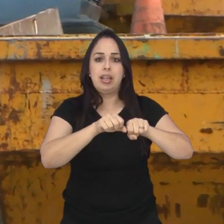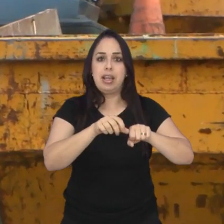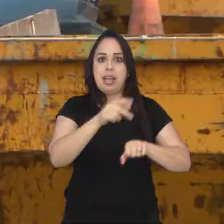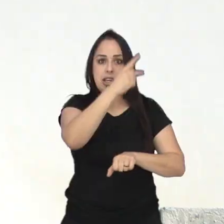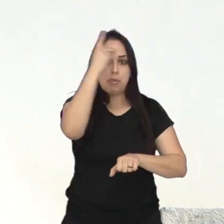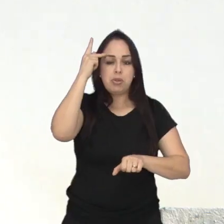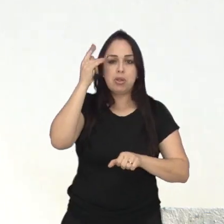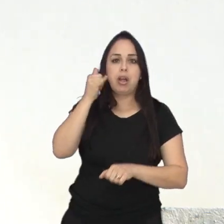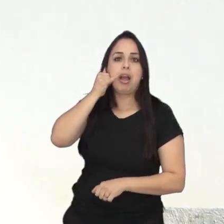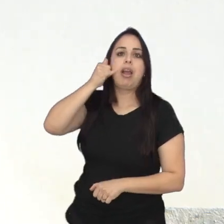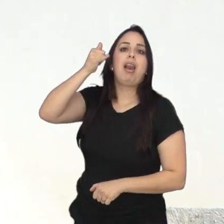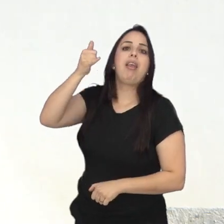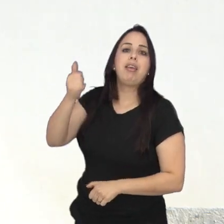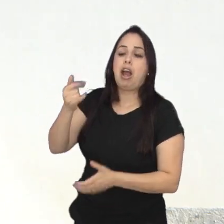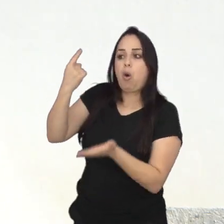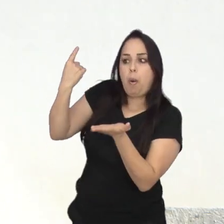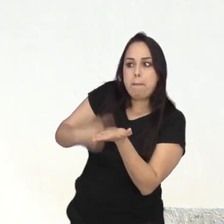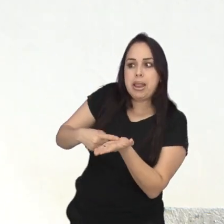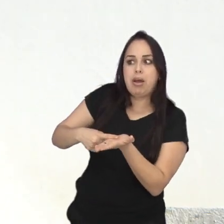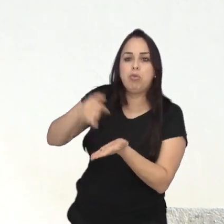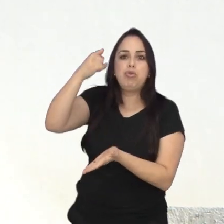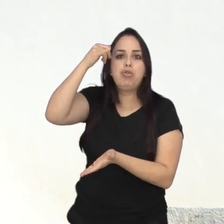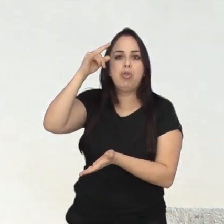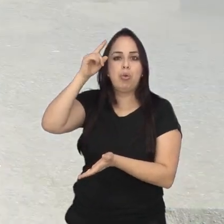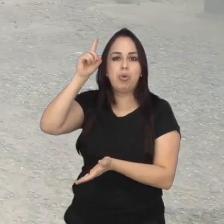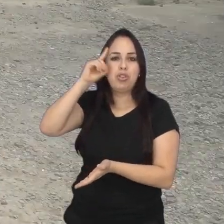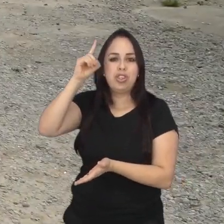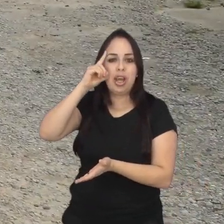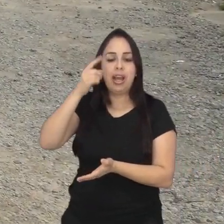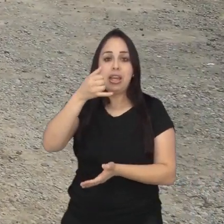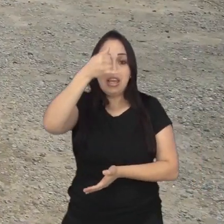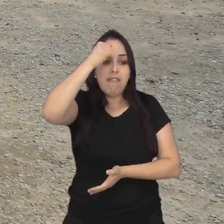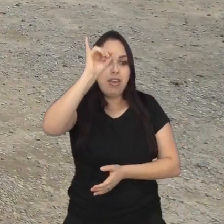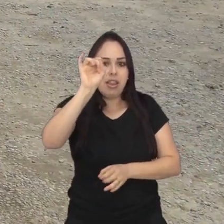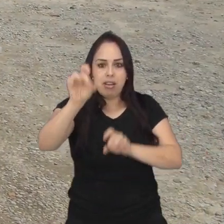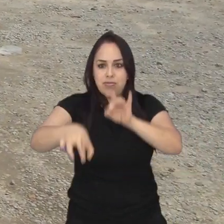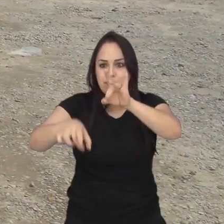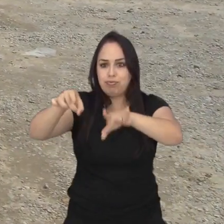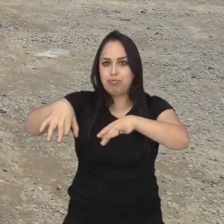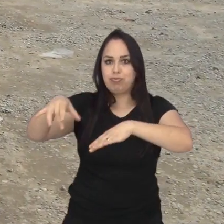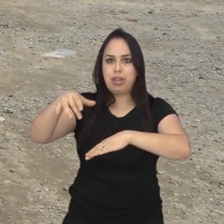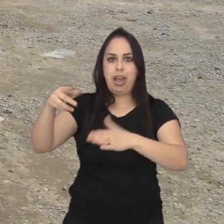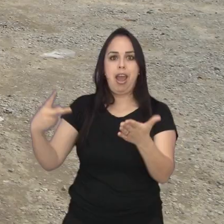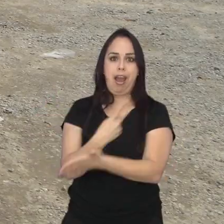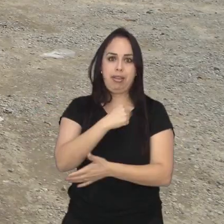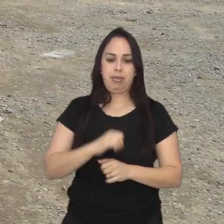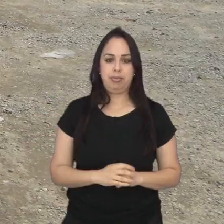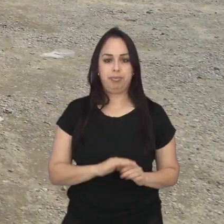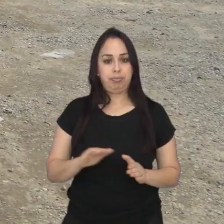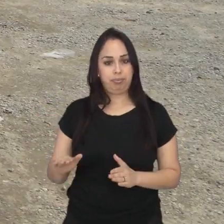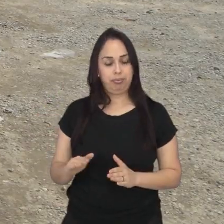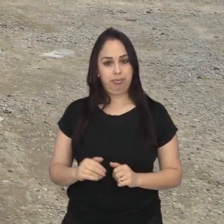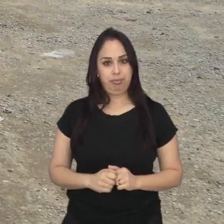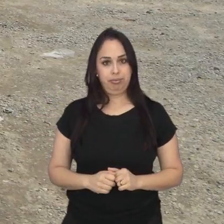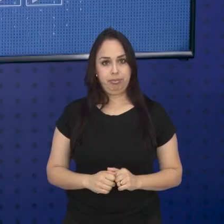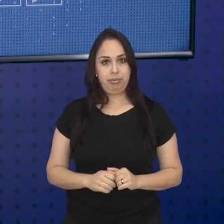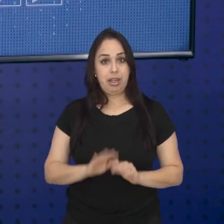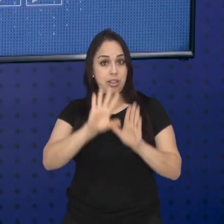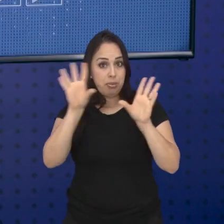muitos moradores iriam procurar o disquipeve, evitando descartar os materiais em locais inadequados.